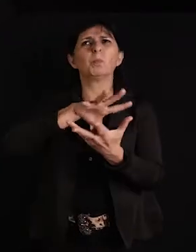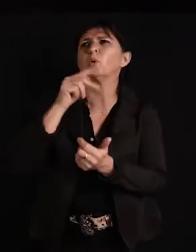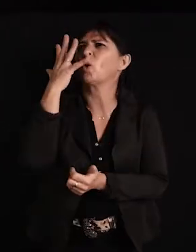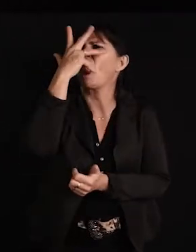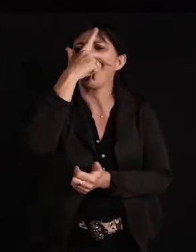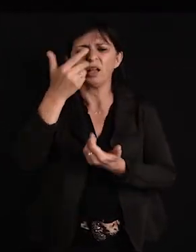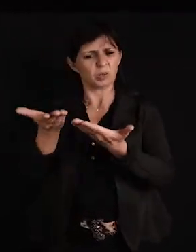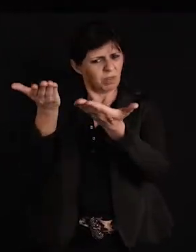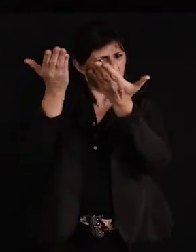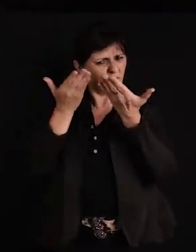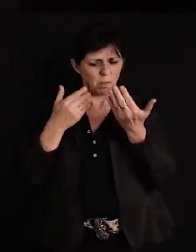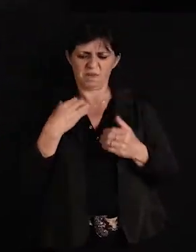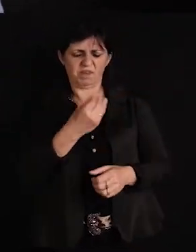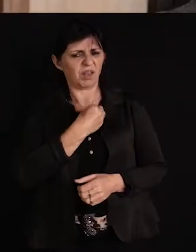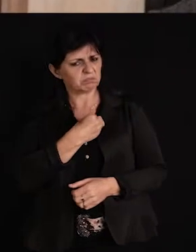deu para morada.